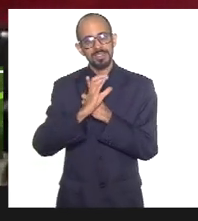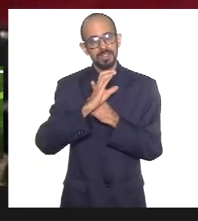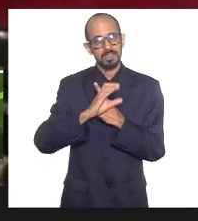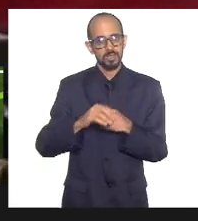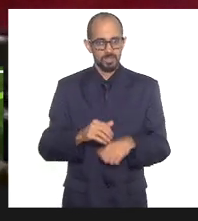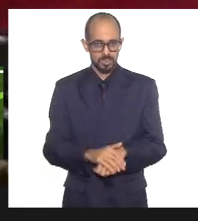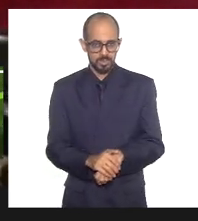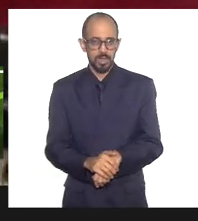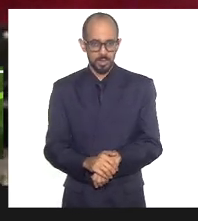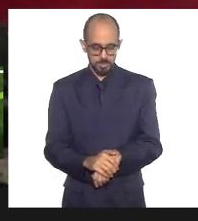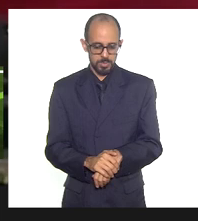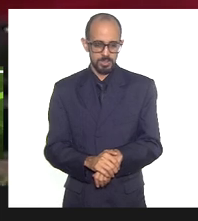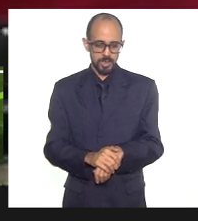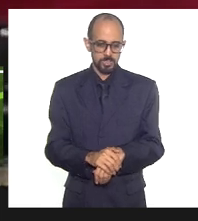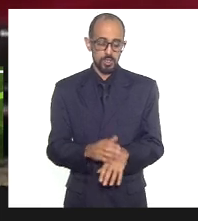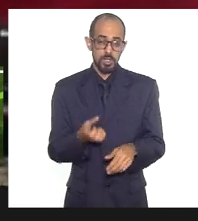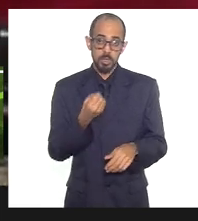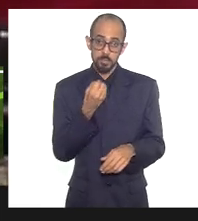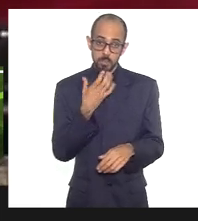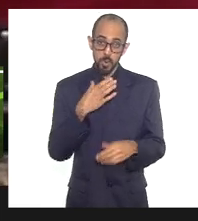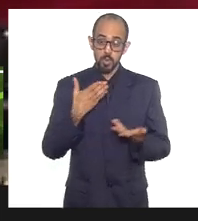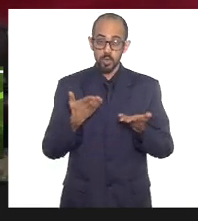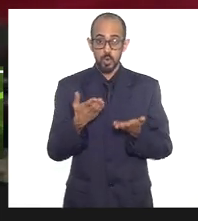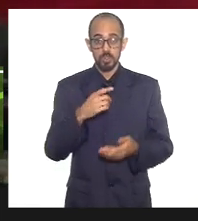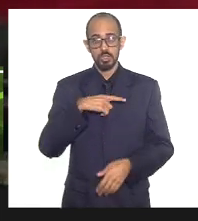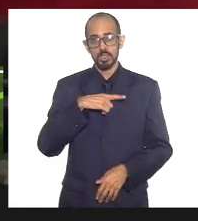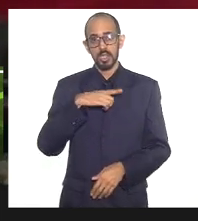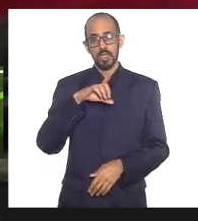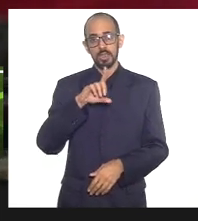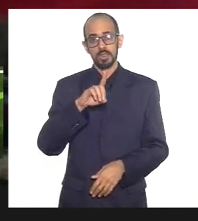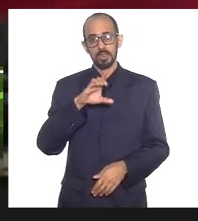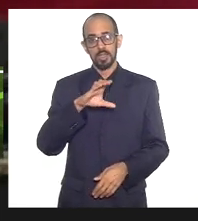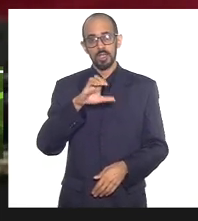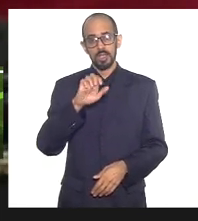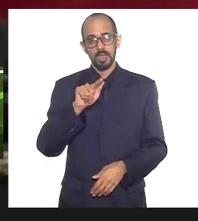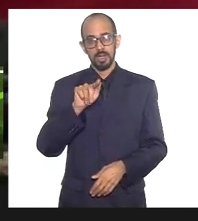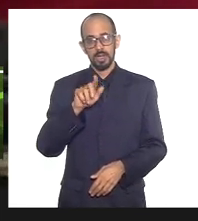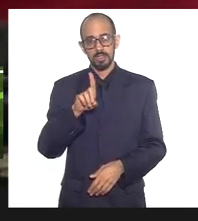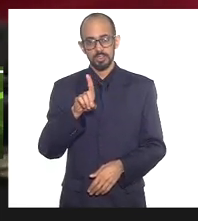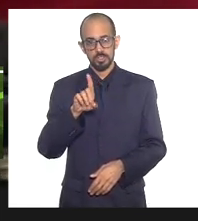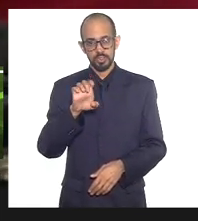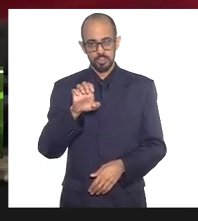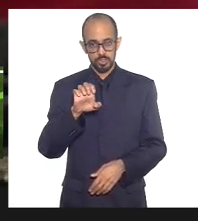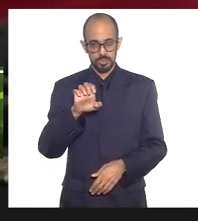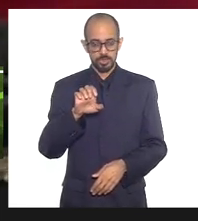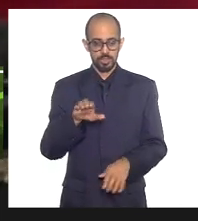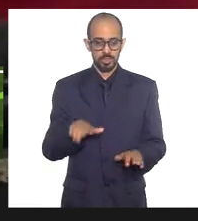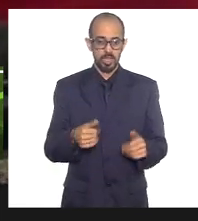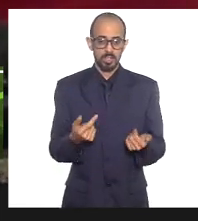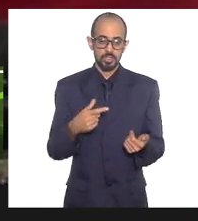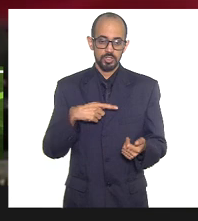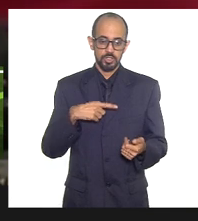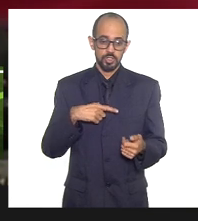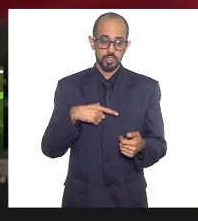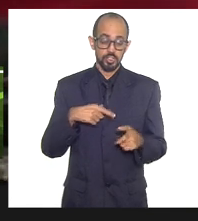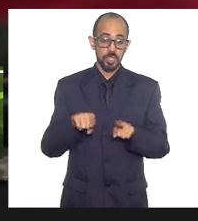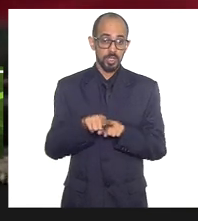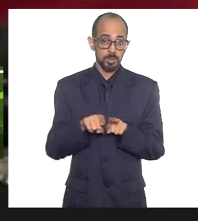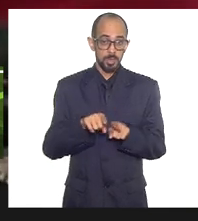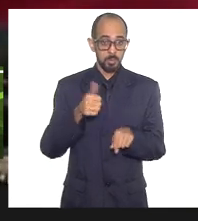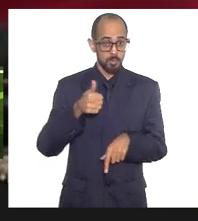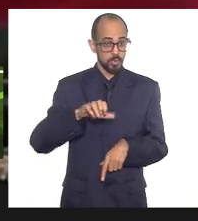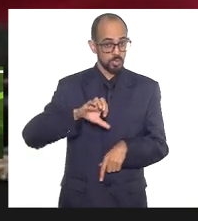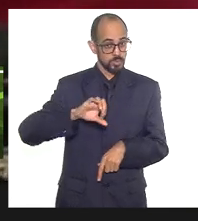esse olhar diferente. Dizer para o Átila que nós tínhamos uma delegacia de enfrentamento aos crimes raciais em 1994